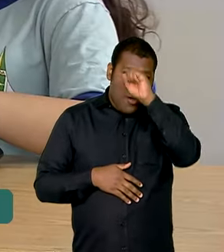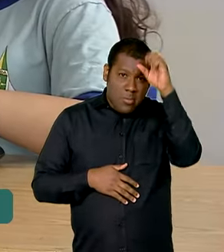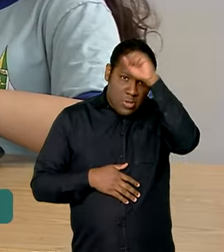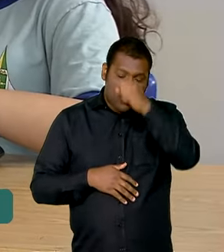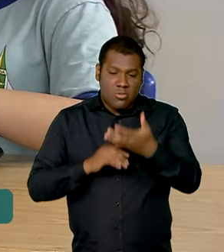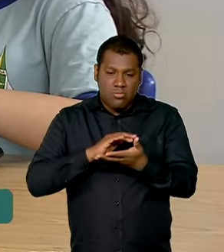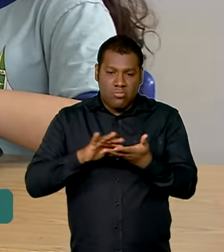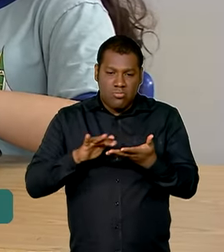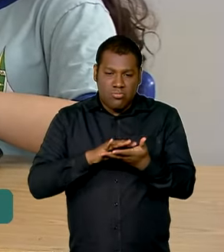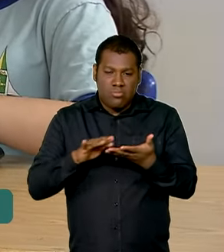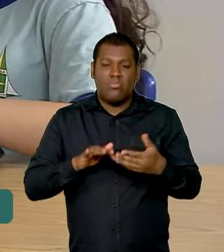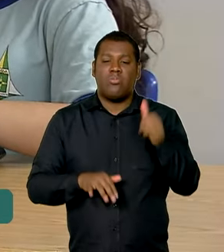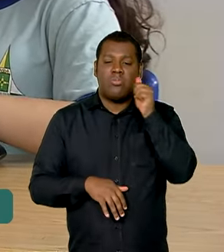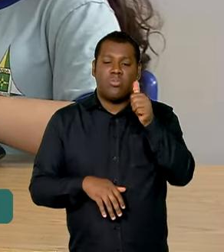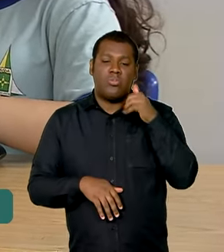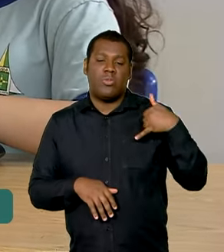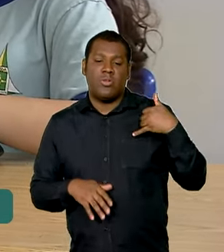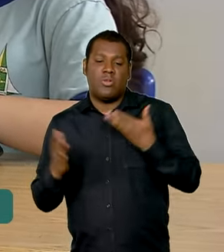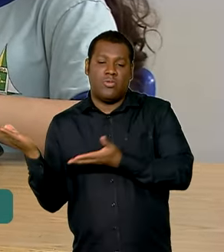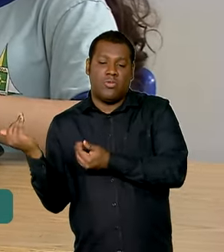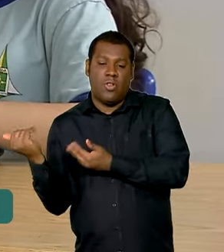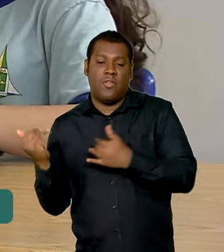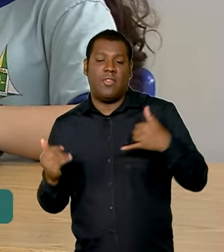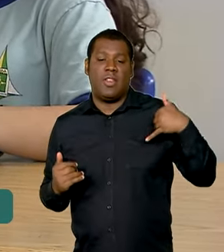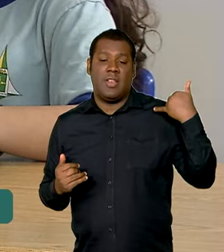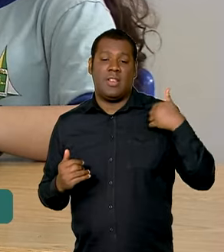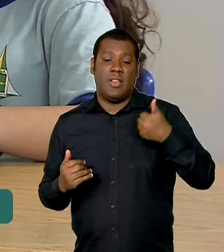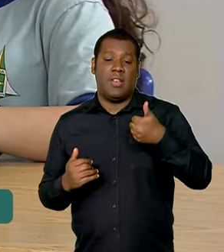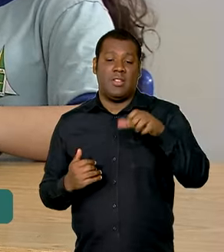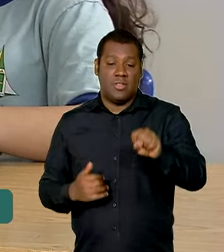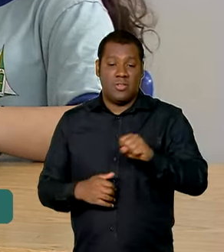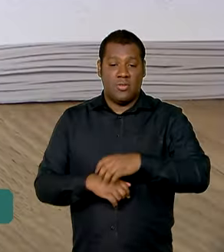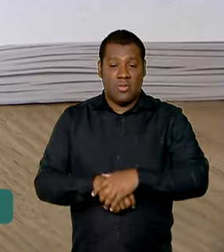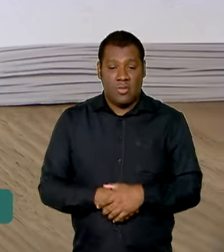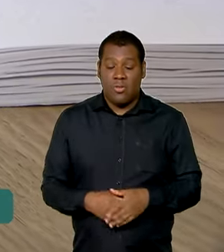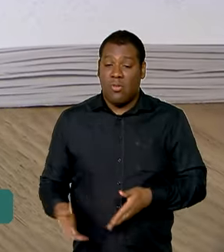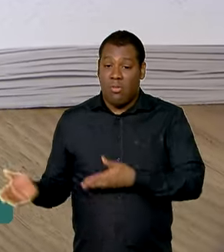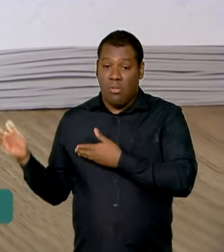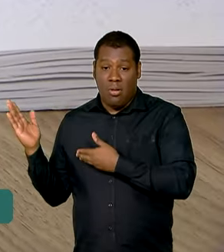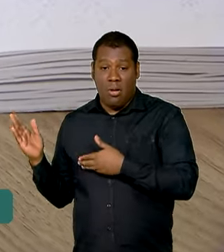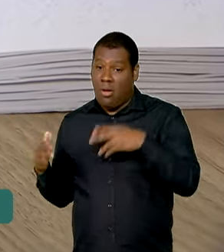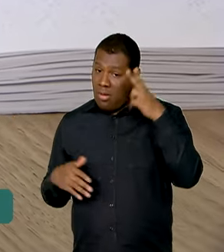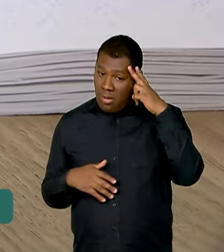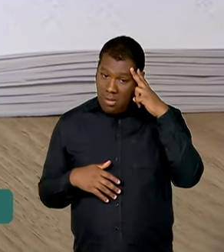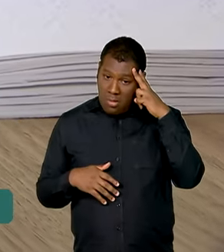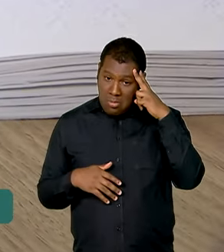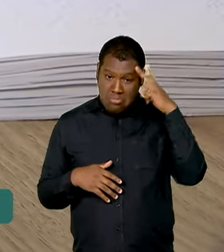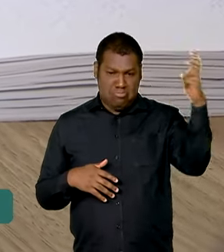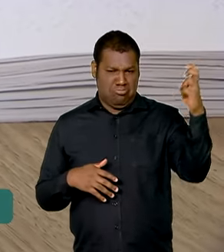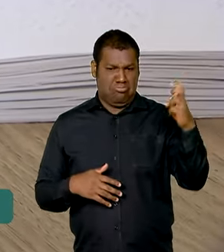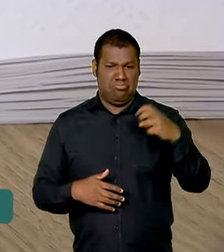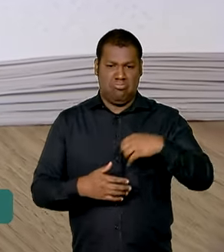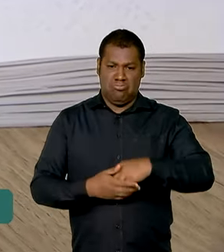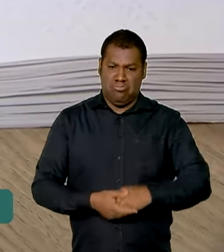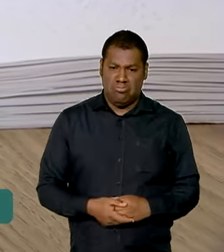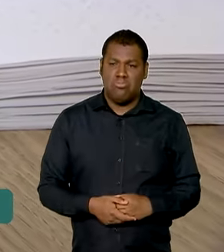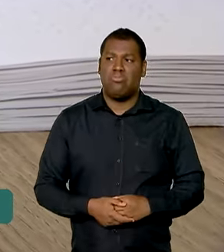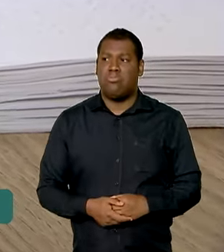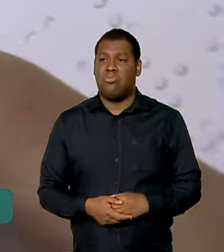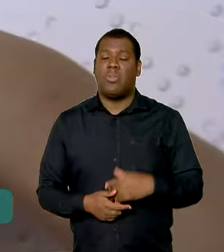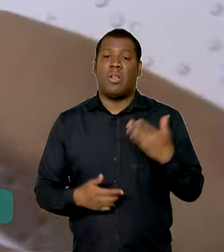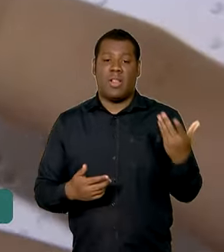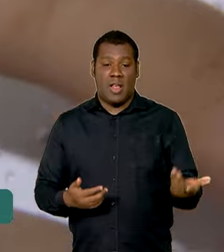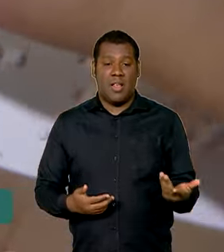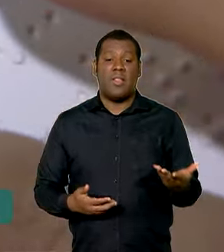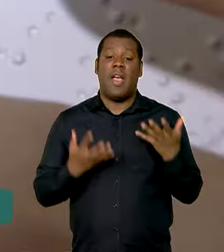jovem tem 18 anos e é a mais inteligente da turma. Sempre tira notas altas. Bianca vai fazer o